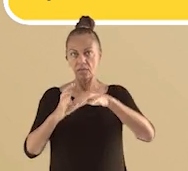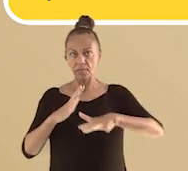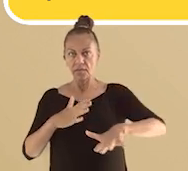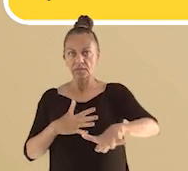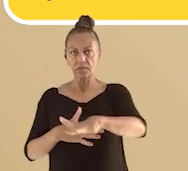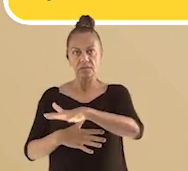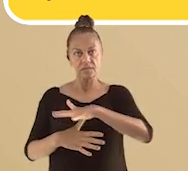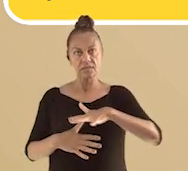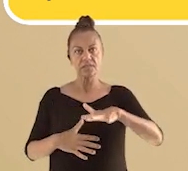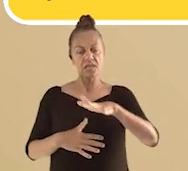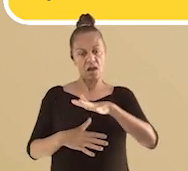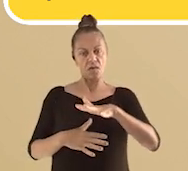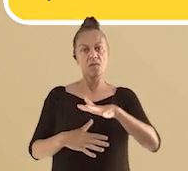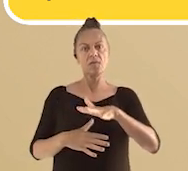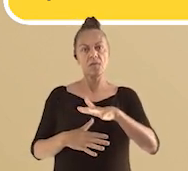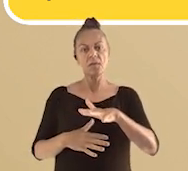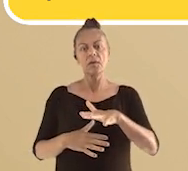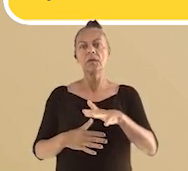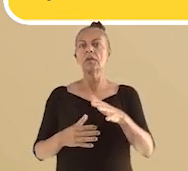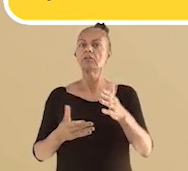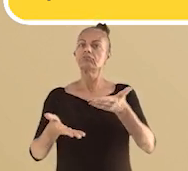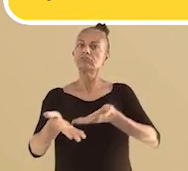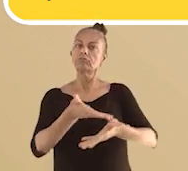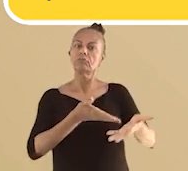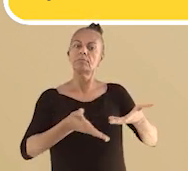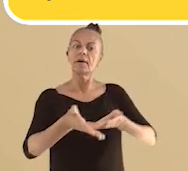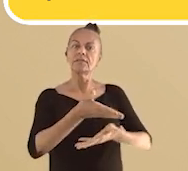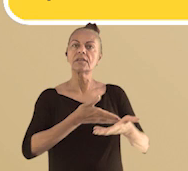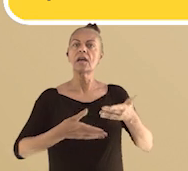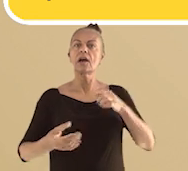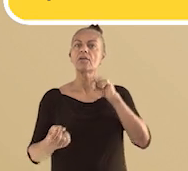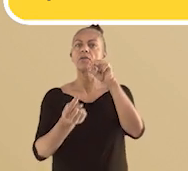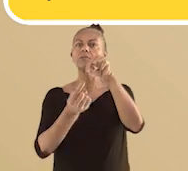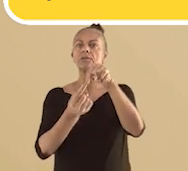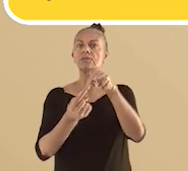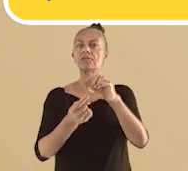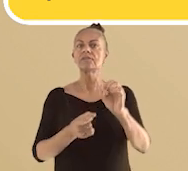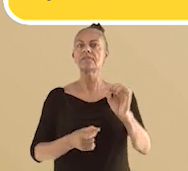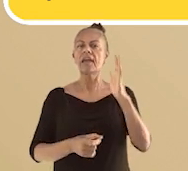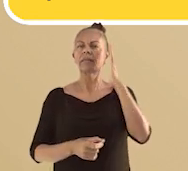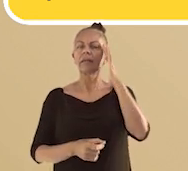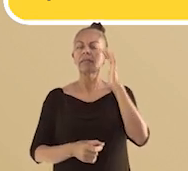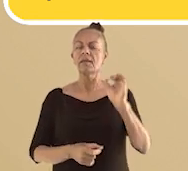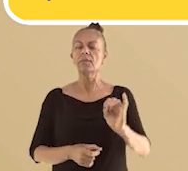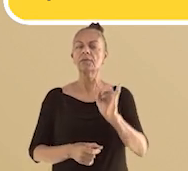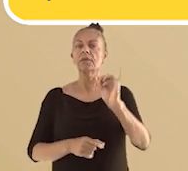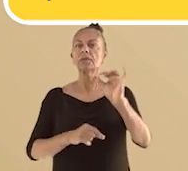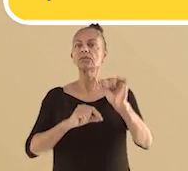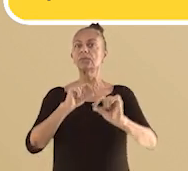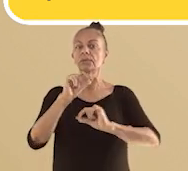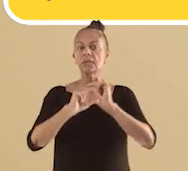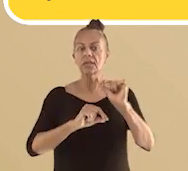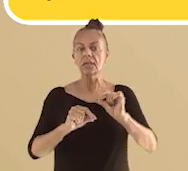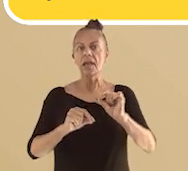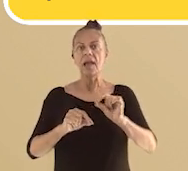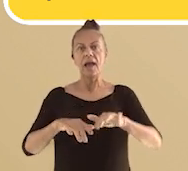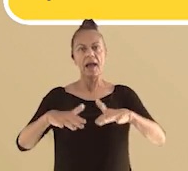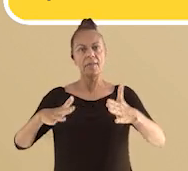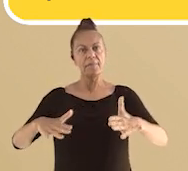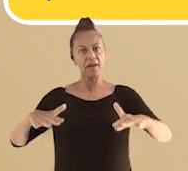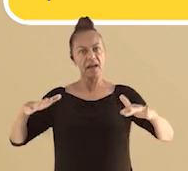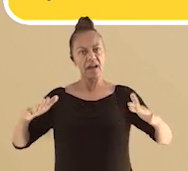enriquecê-lo e compartilhá-lo. E o objetivo específico é compreender a importância de manter as praias, mares e